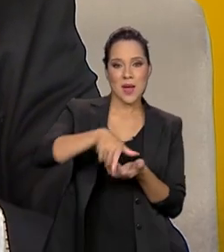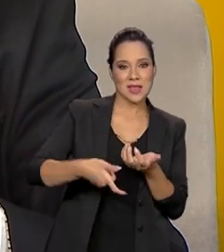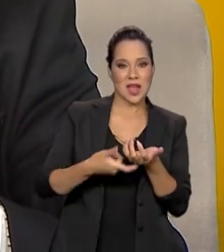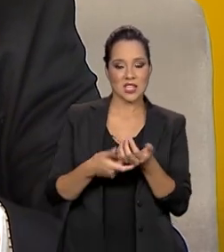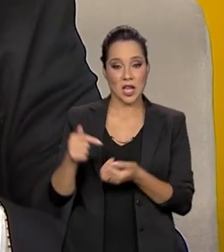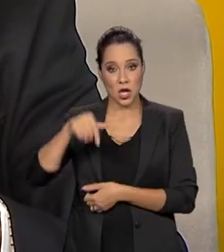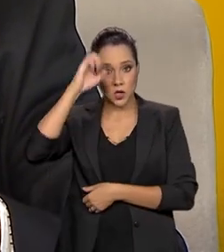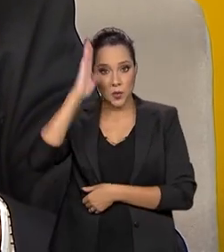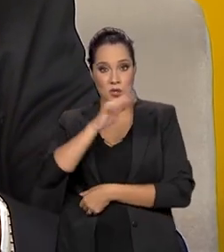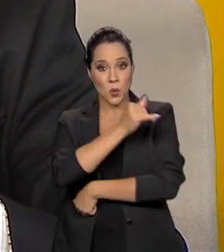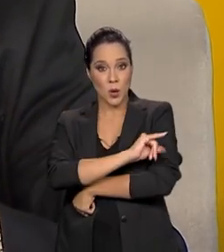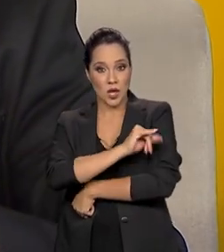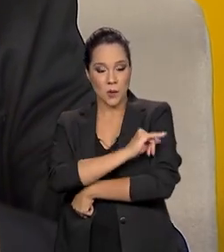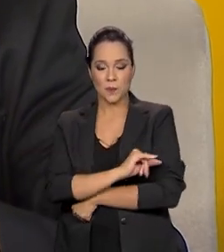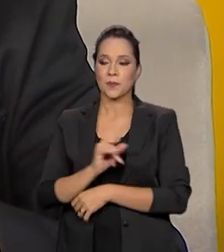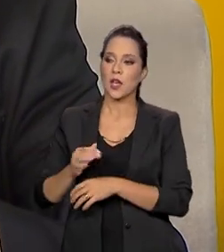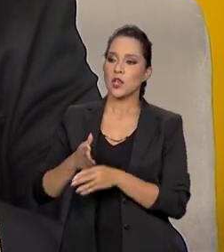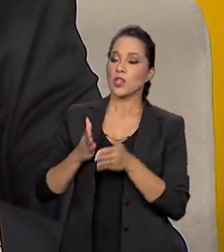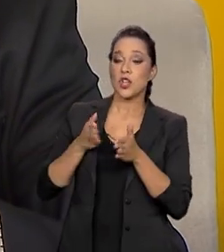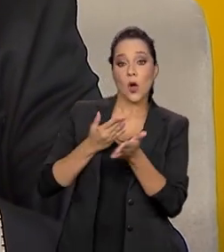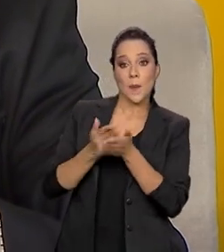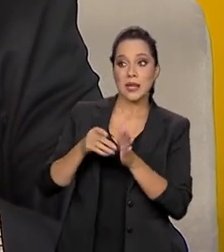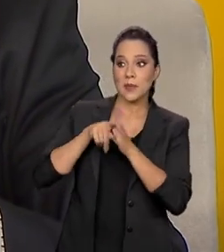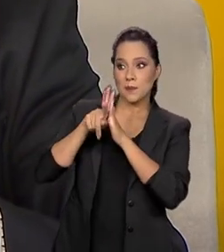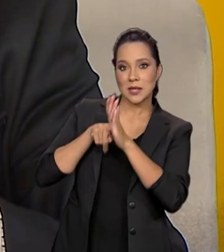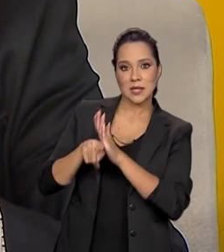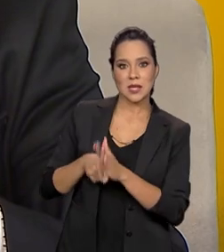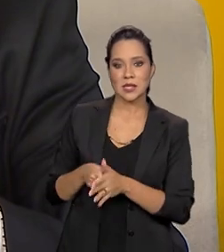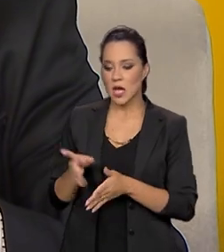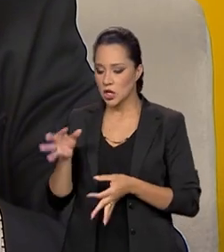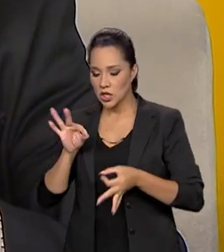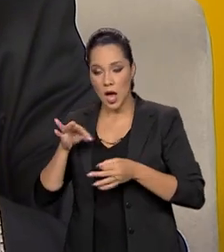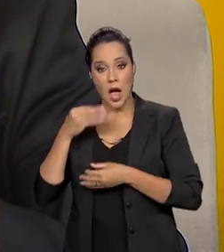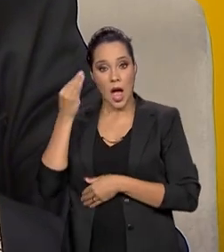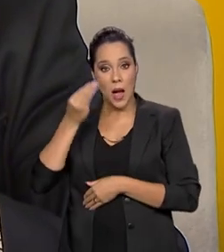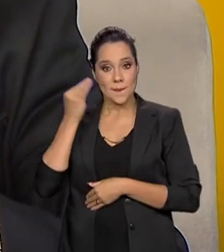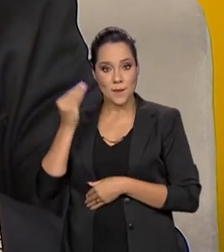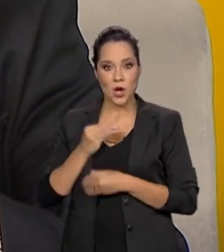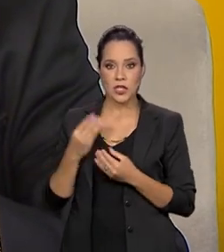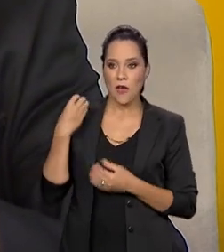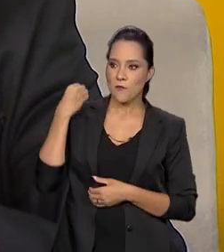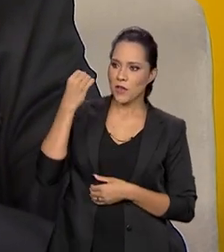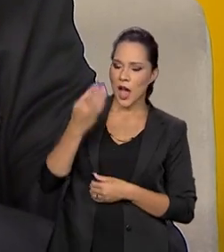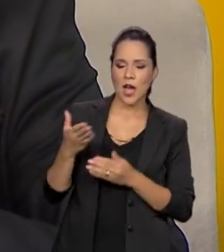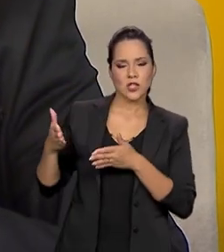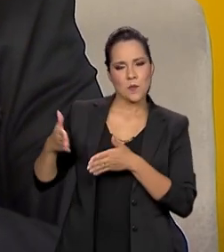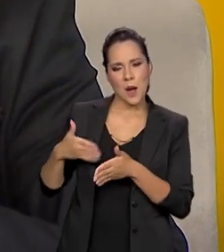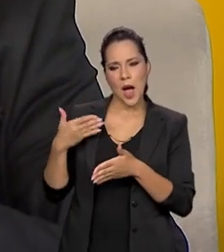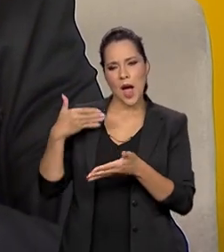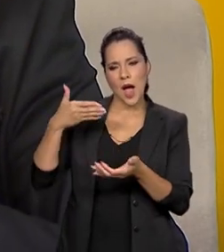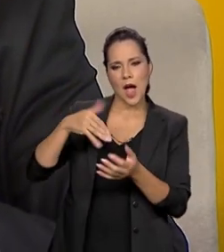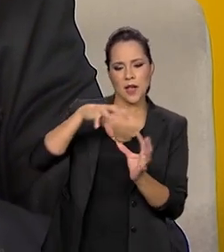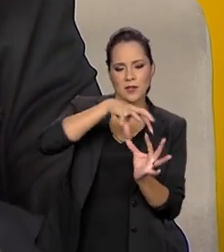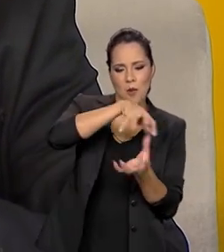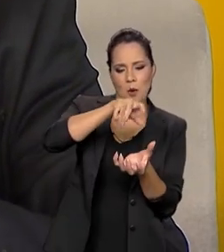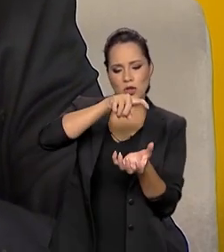eles saem daqui do Rio de Janeiro, já começa a pesquisa, a coleta de amostras durante todo o trajeto